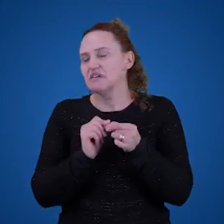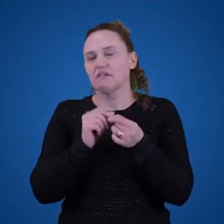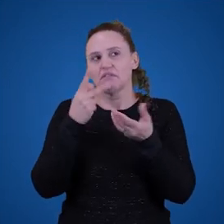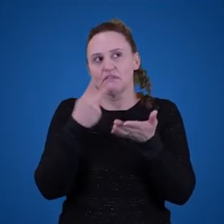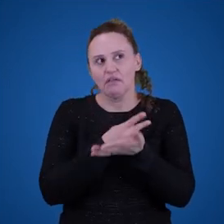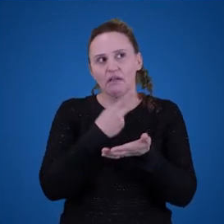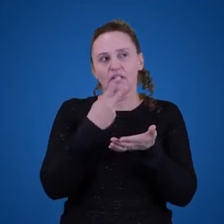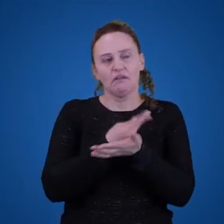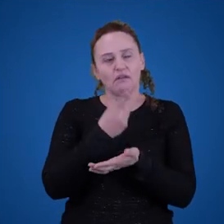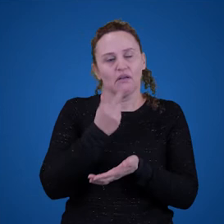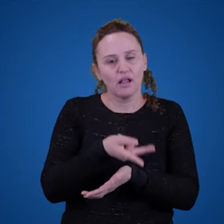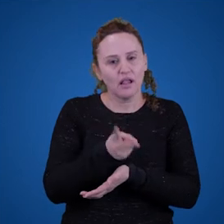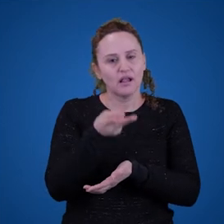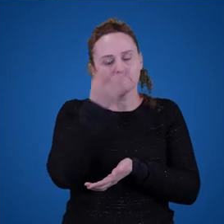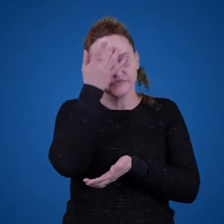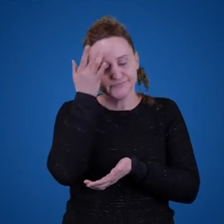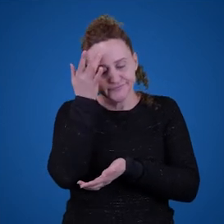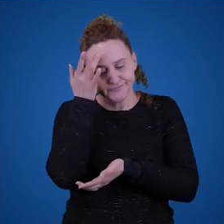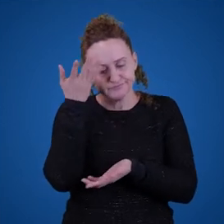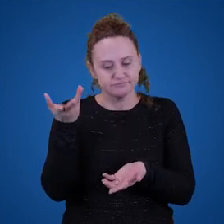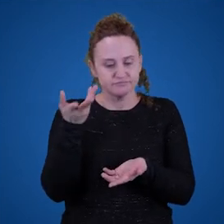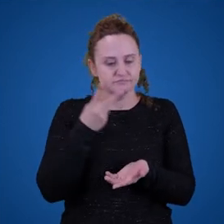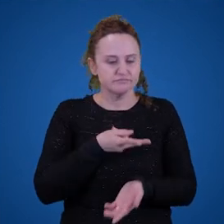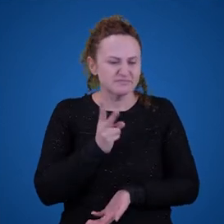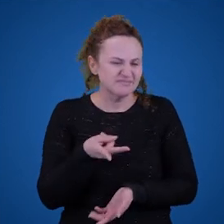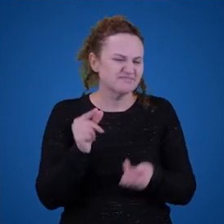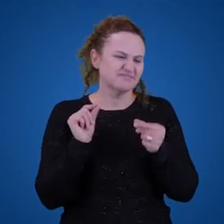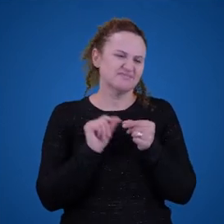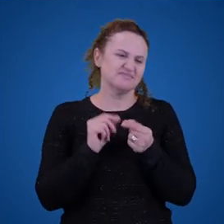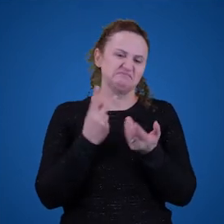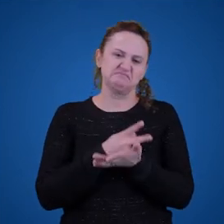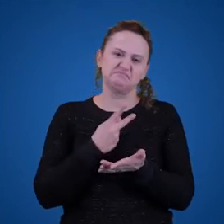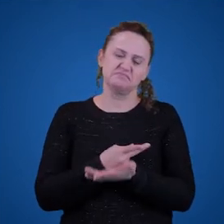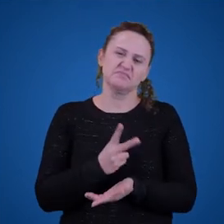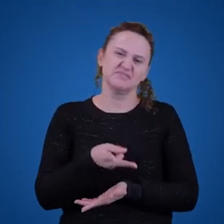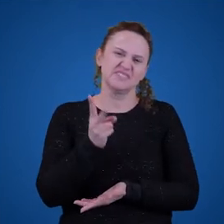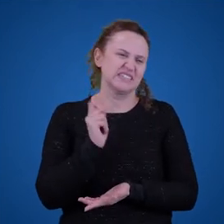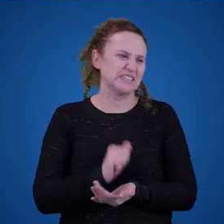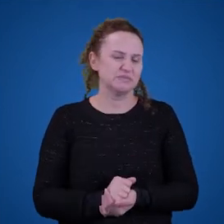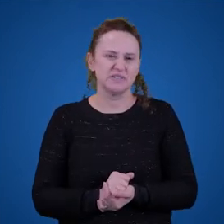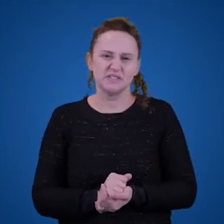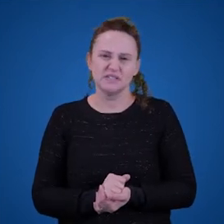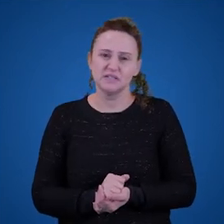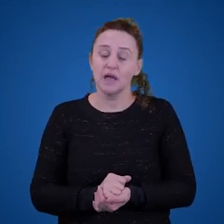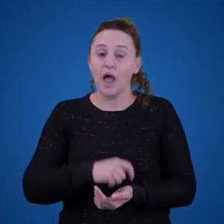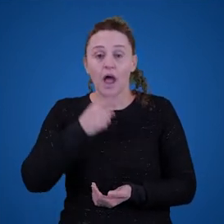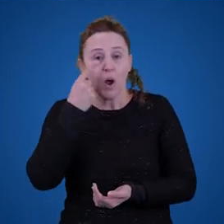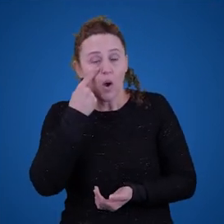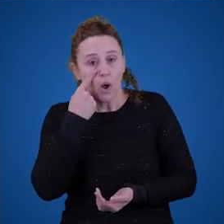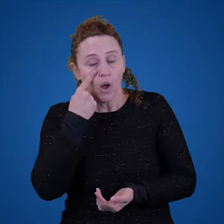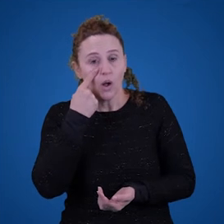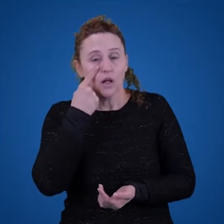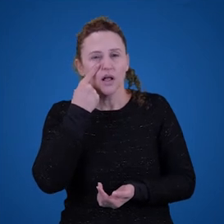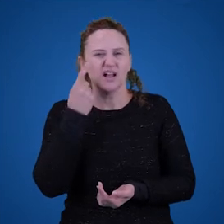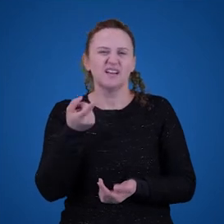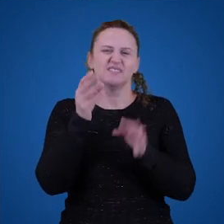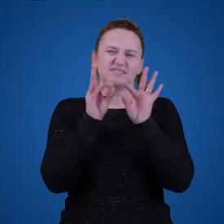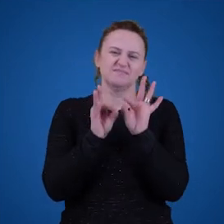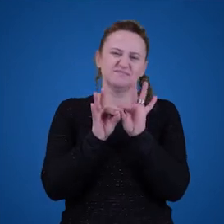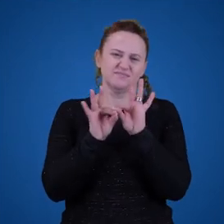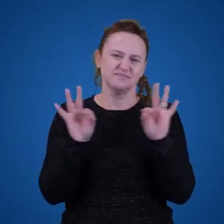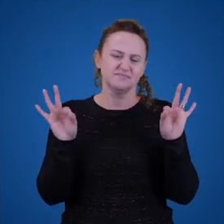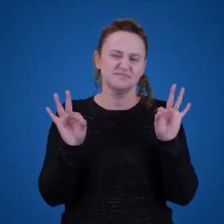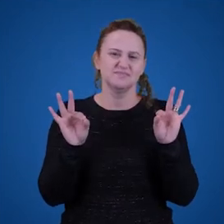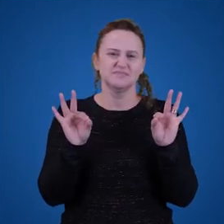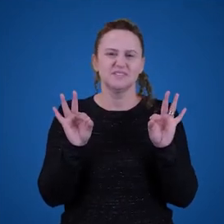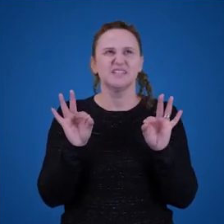entendemos algo particular. Reparem que legal aqui. O que foi dito e o que significa o que foi dito são